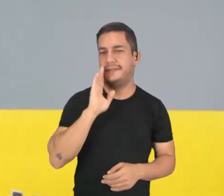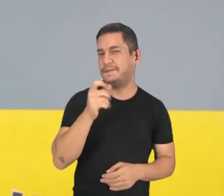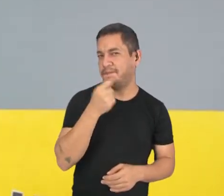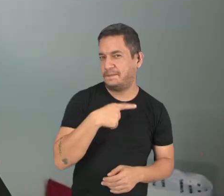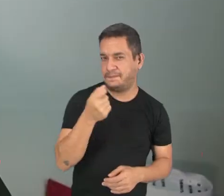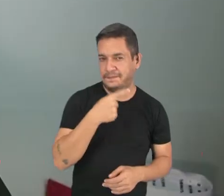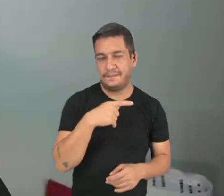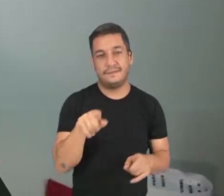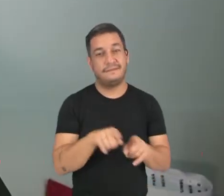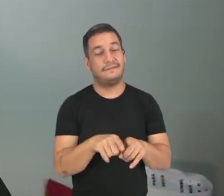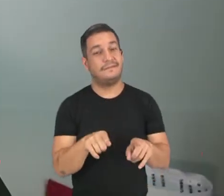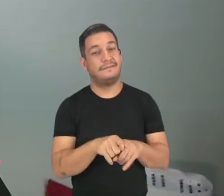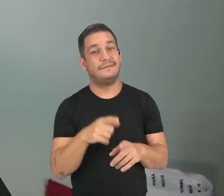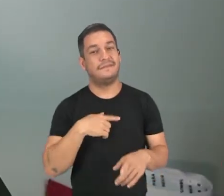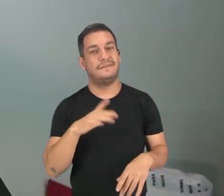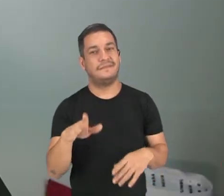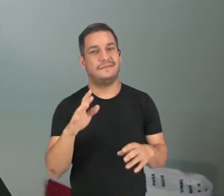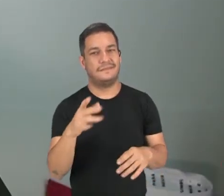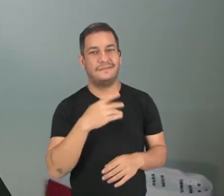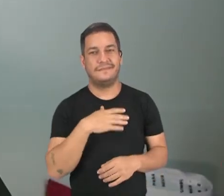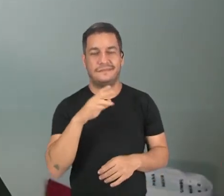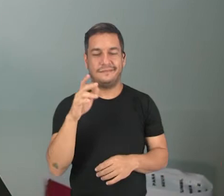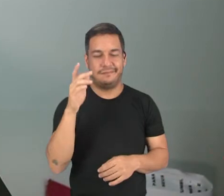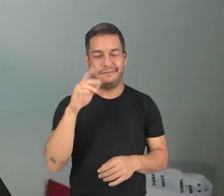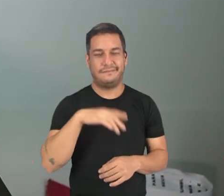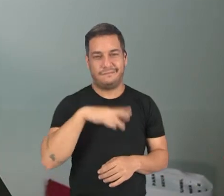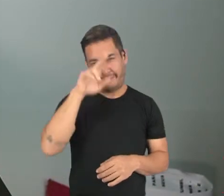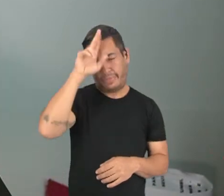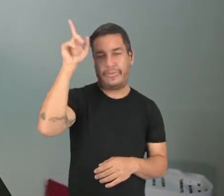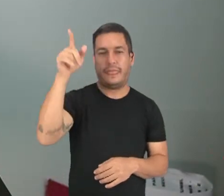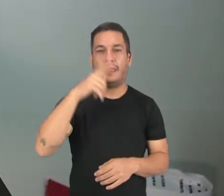engraçada do atrapalhado pai Francisco.